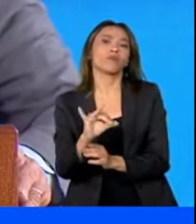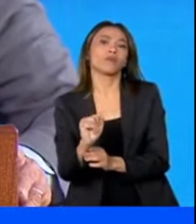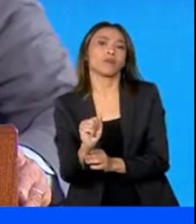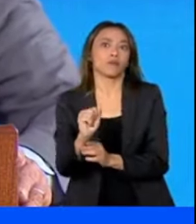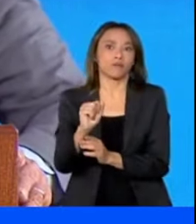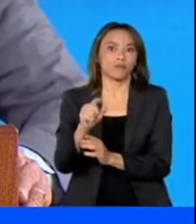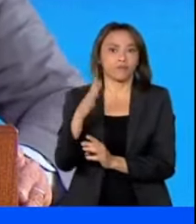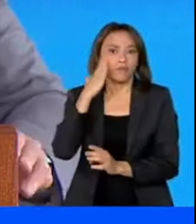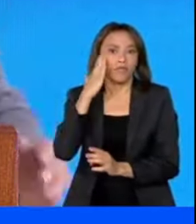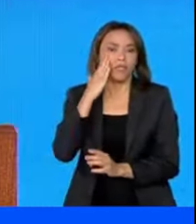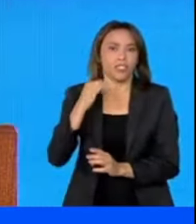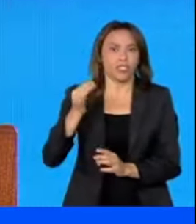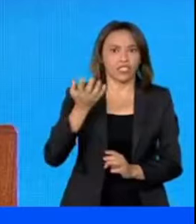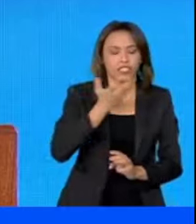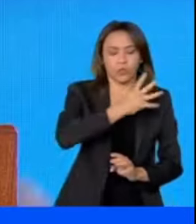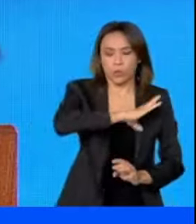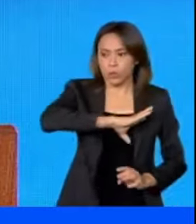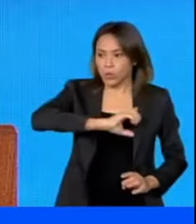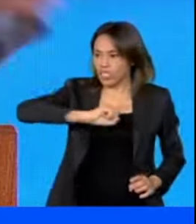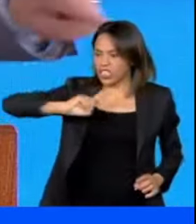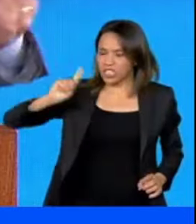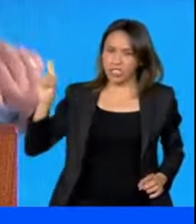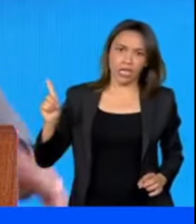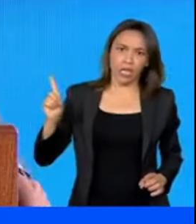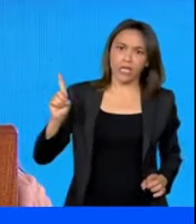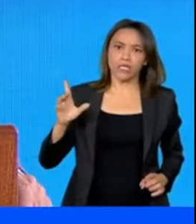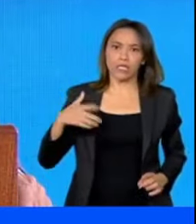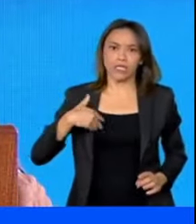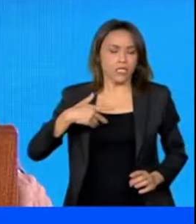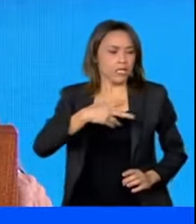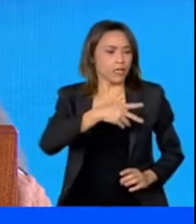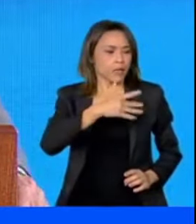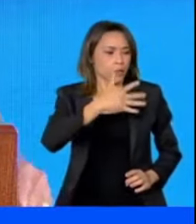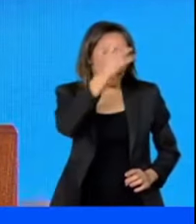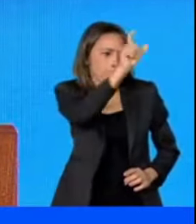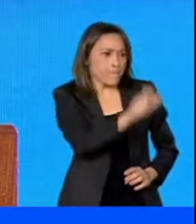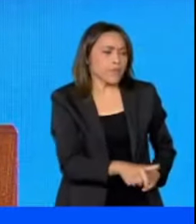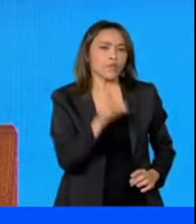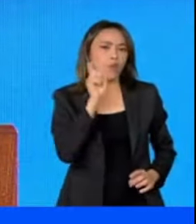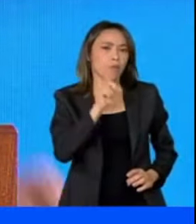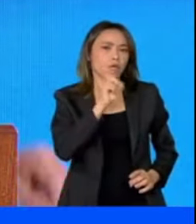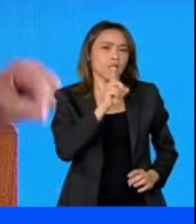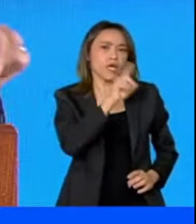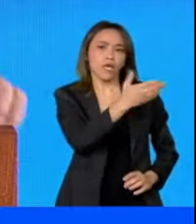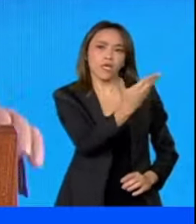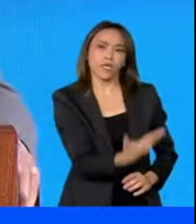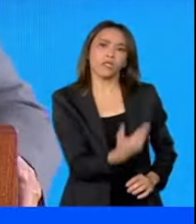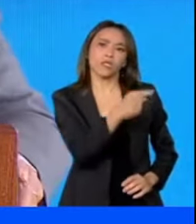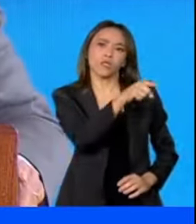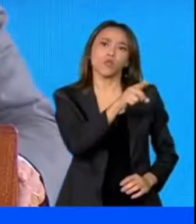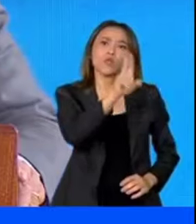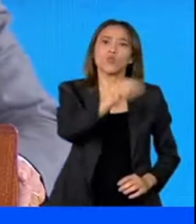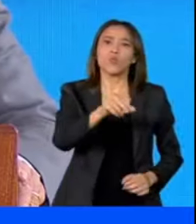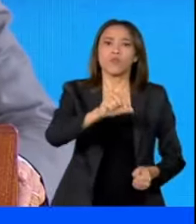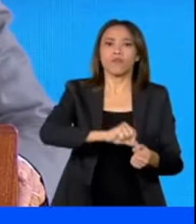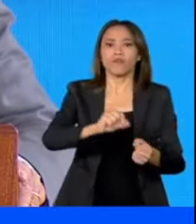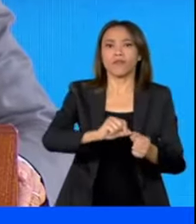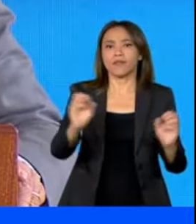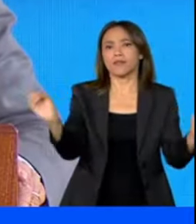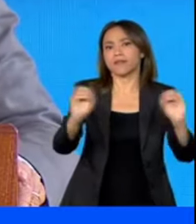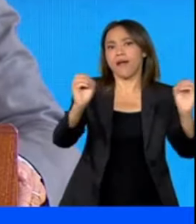o luxo de permitir que o empresário americano, que nunca produziu um pé de capim nesse país,